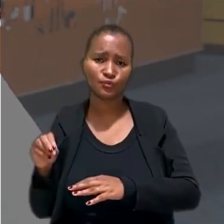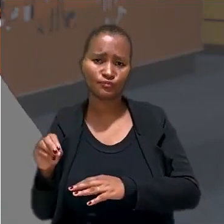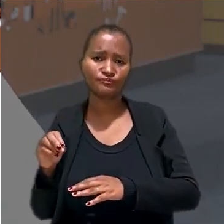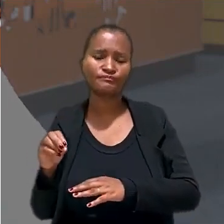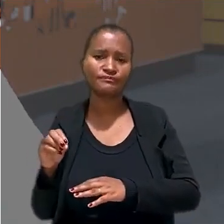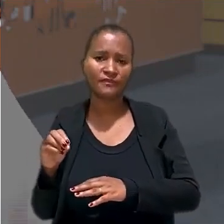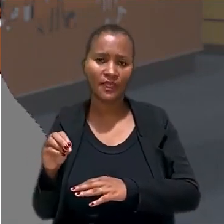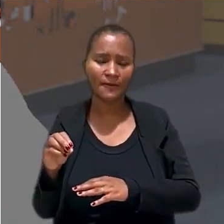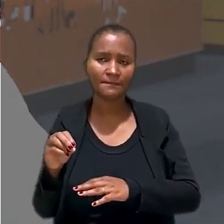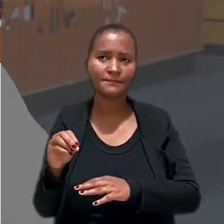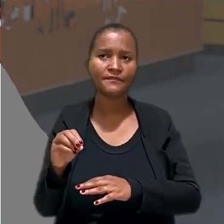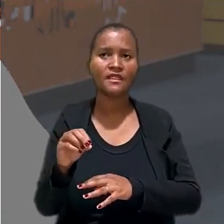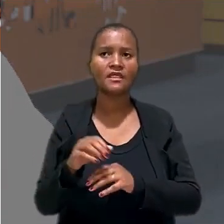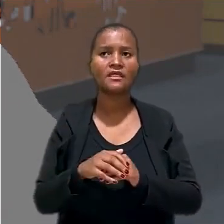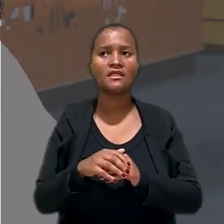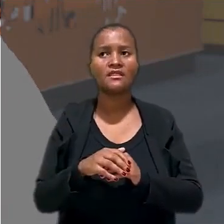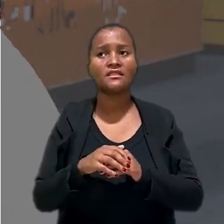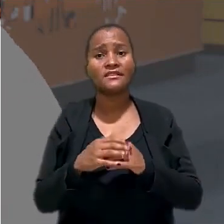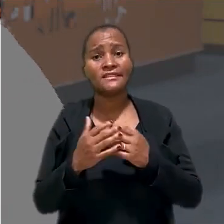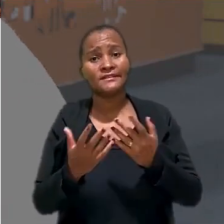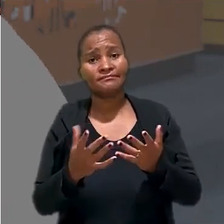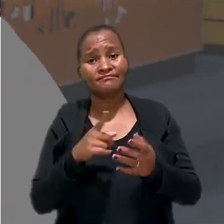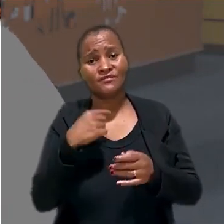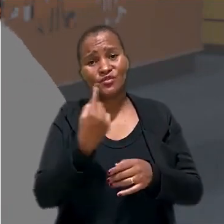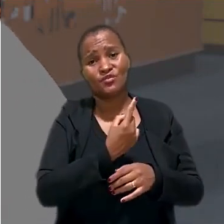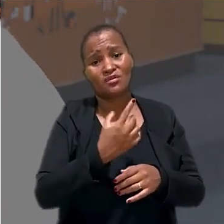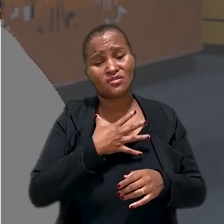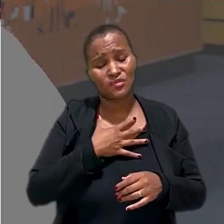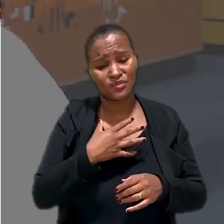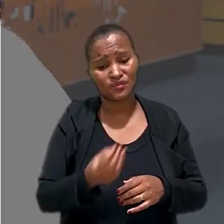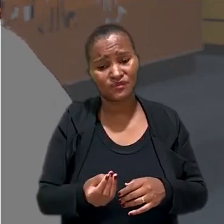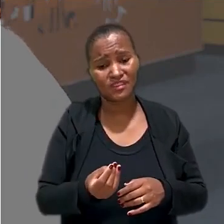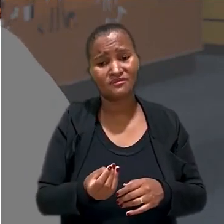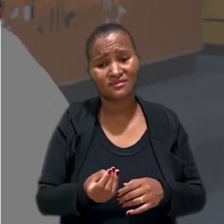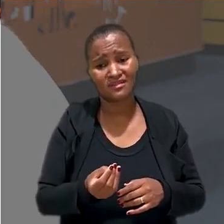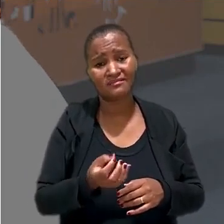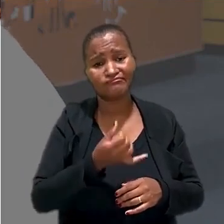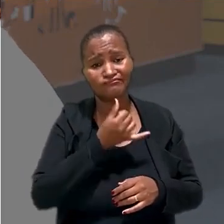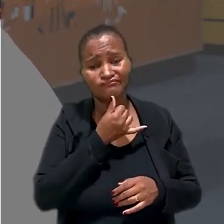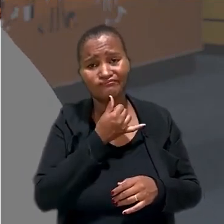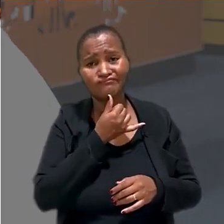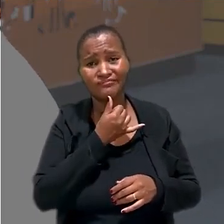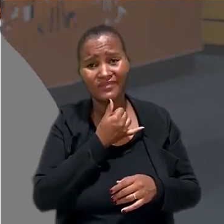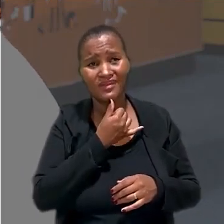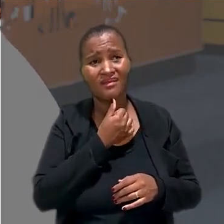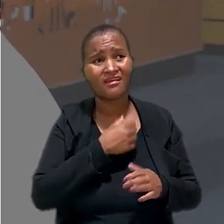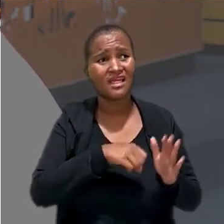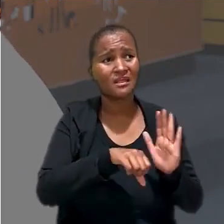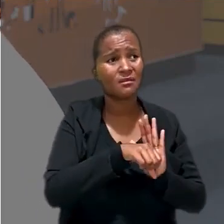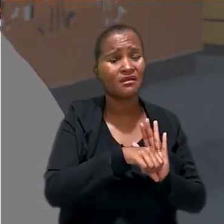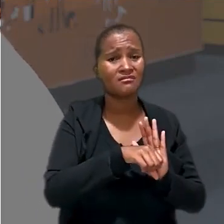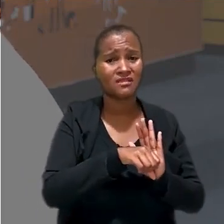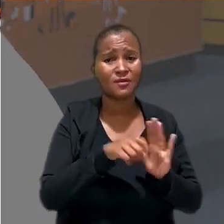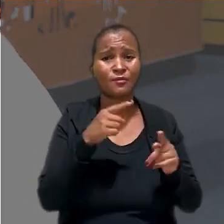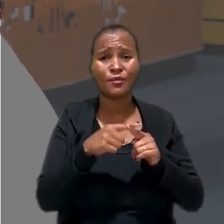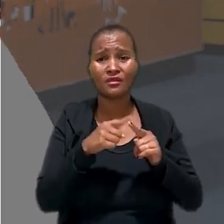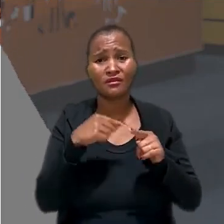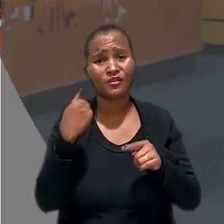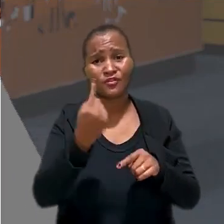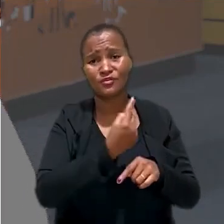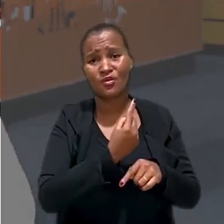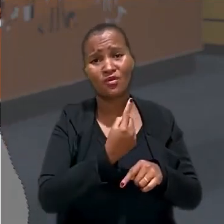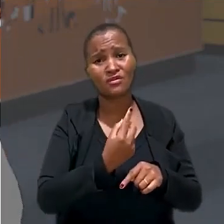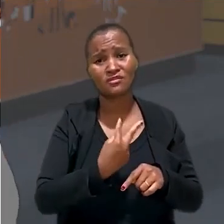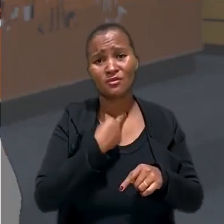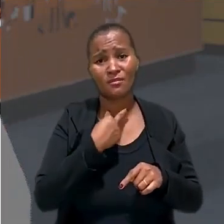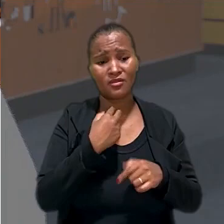patrões, aos filhos dos patrões. E acaba os nossos filhos, infelizmente, sendo marginalizados pelo fato de a gente